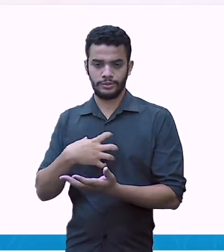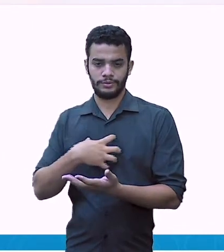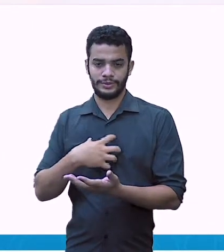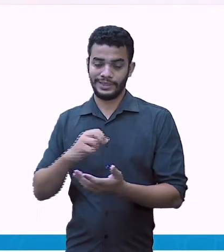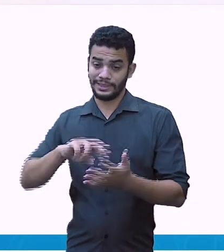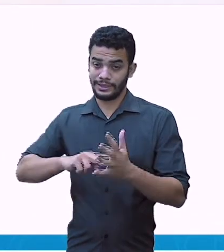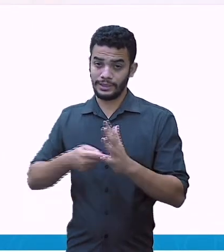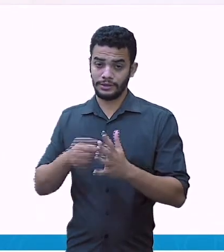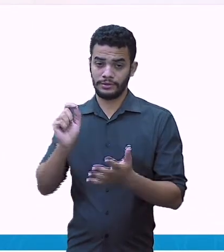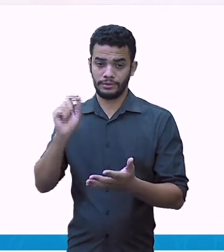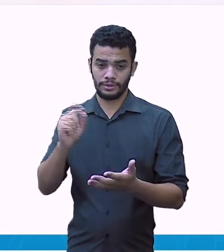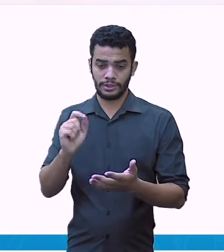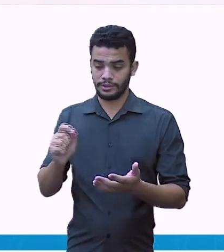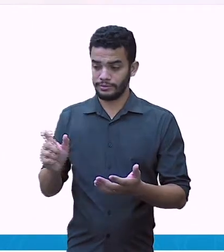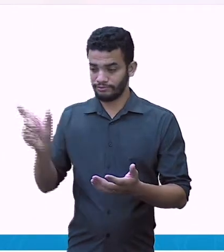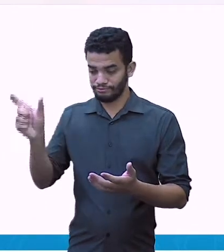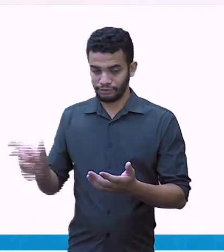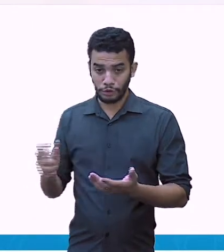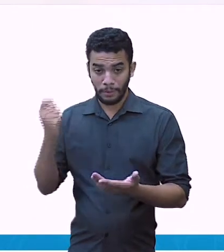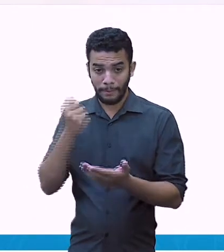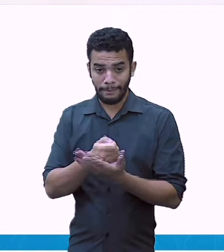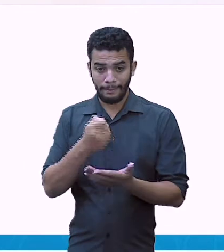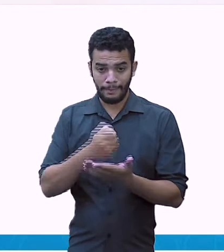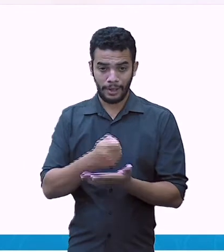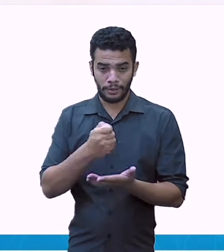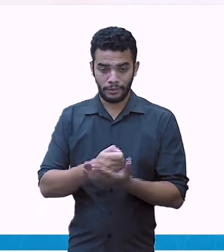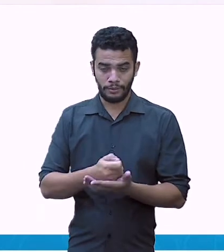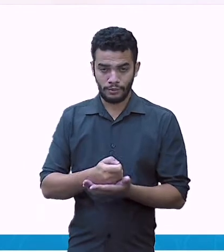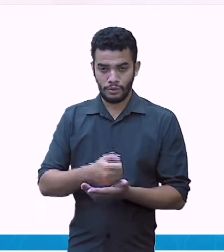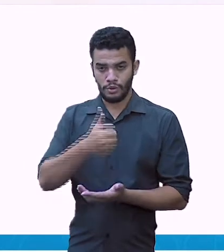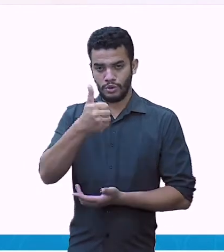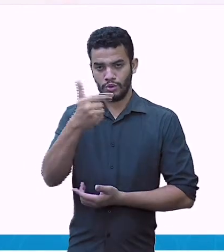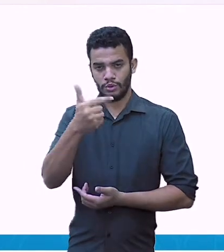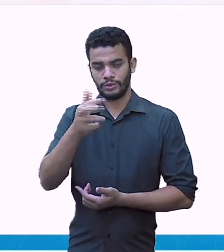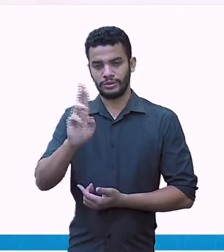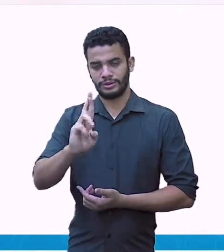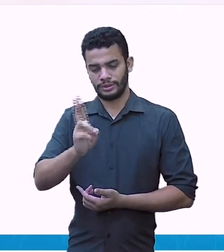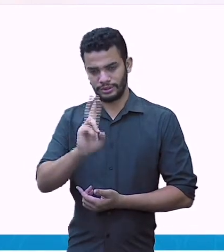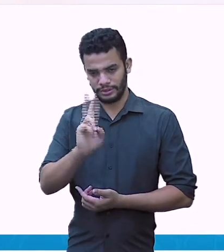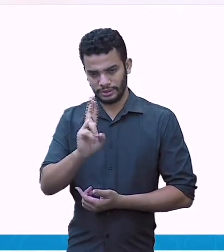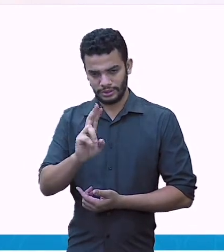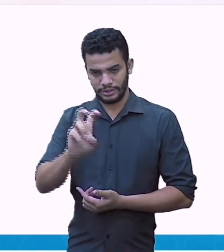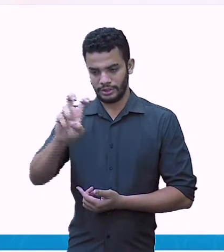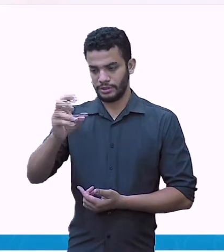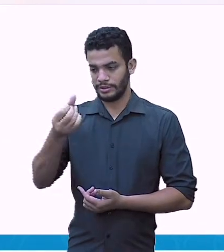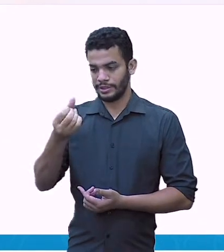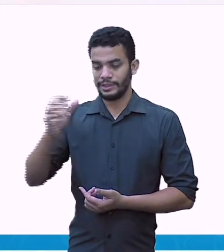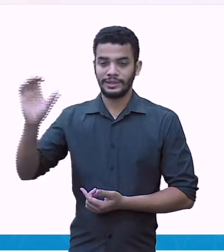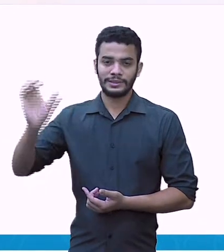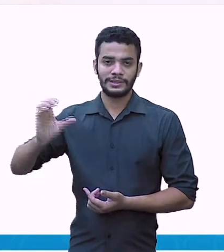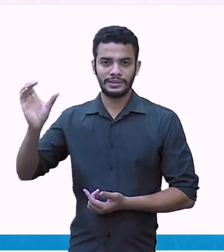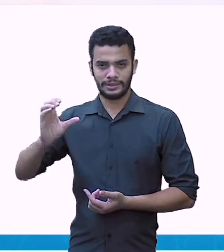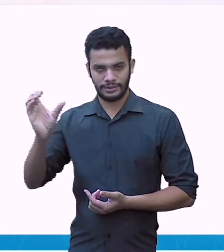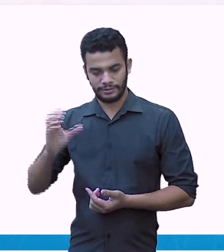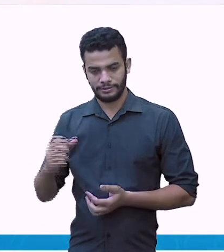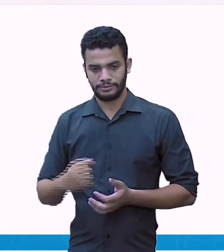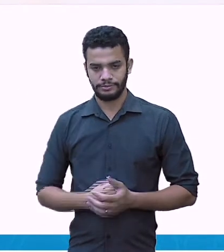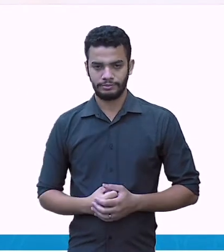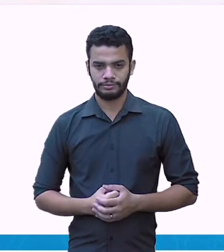gastou? Daniel gastou 12 reais e 56 centavos.